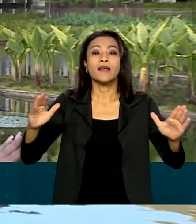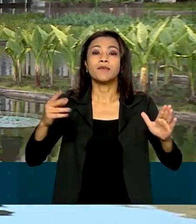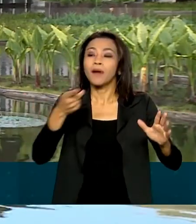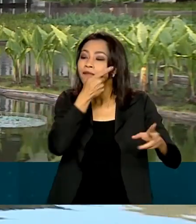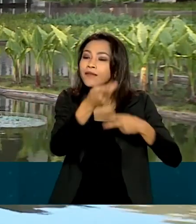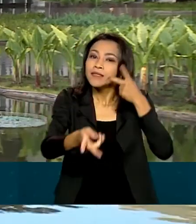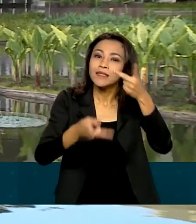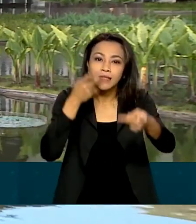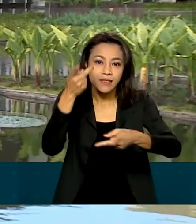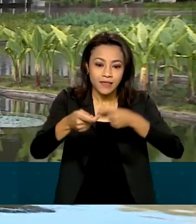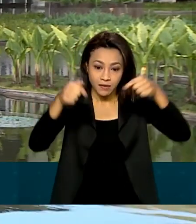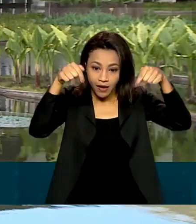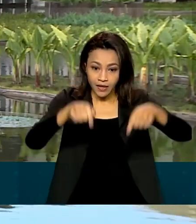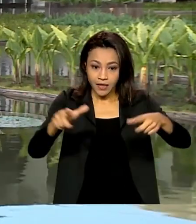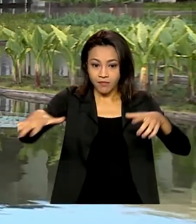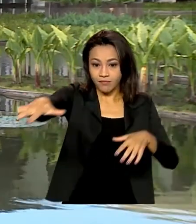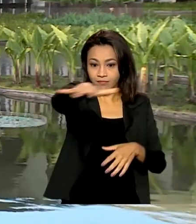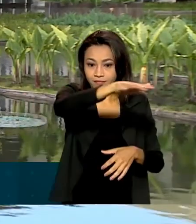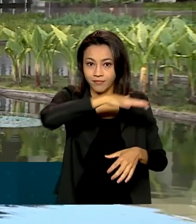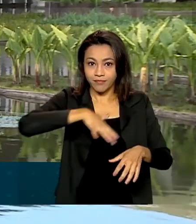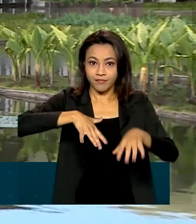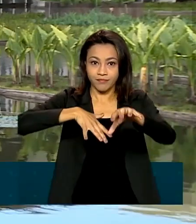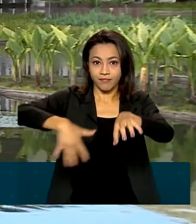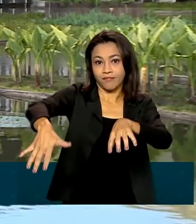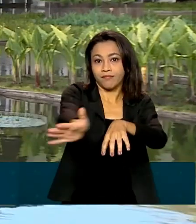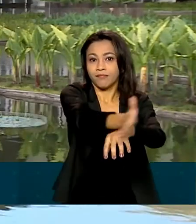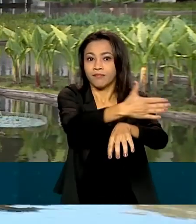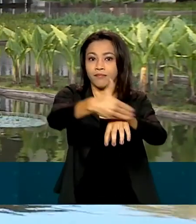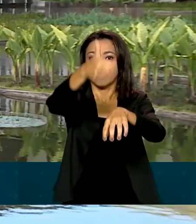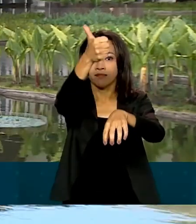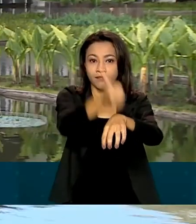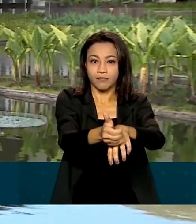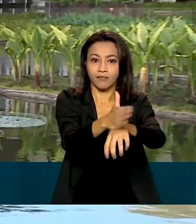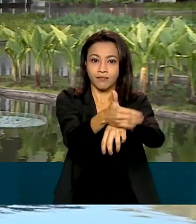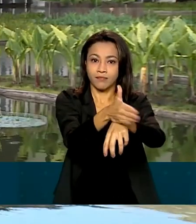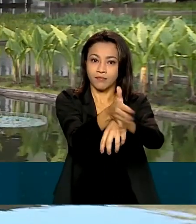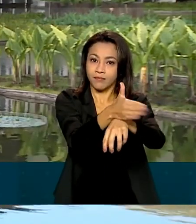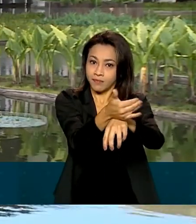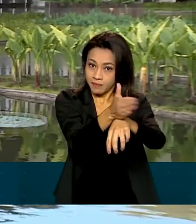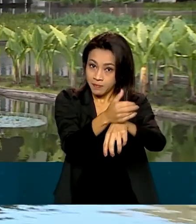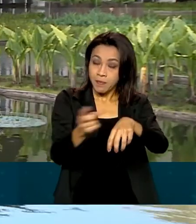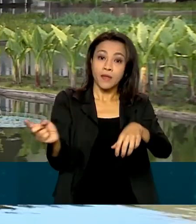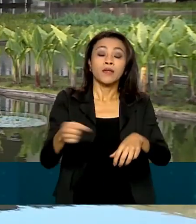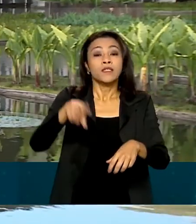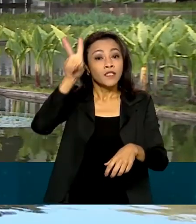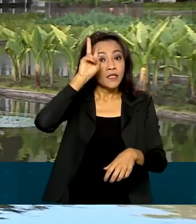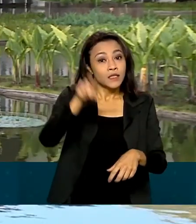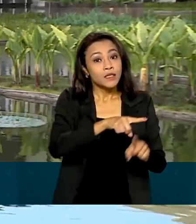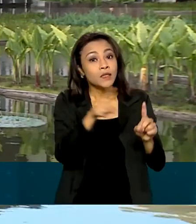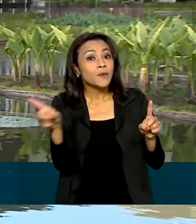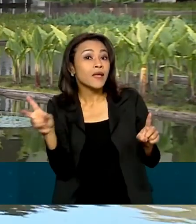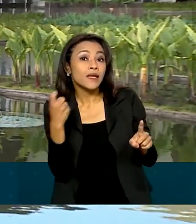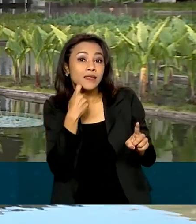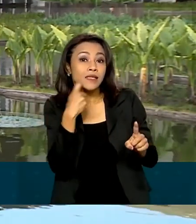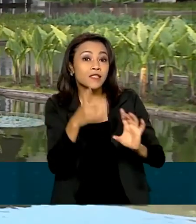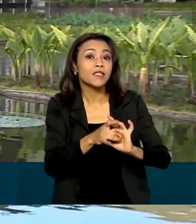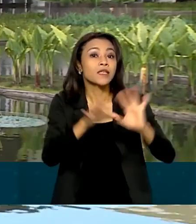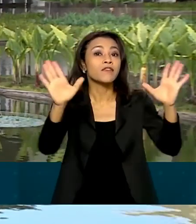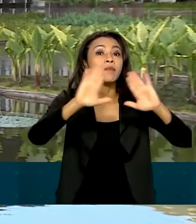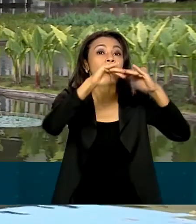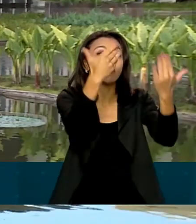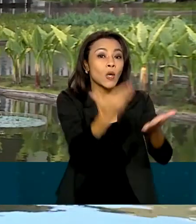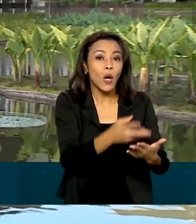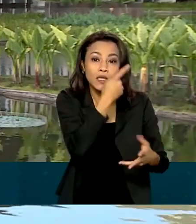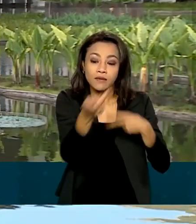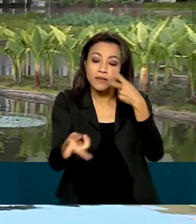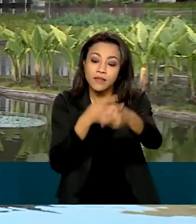aqui no Palácio Itamaraty. De segunda a sexta, visitação será para escolas da rede pública do Distrito Federal. E, aos